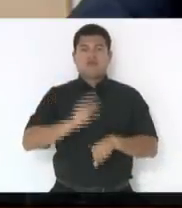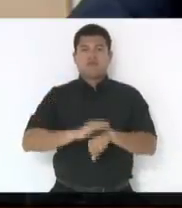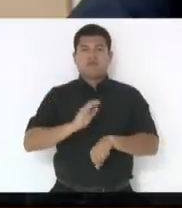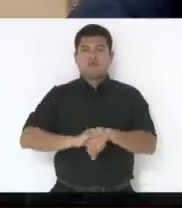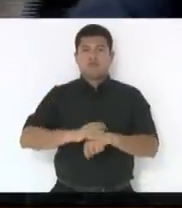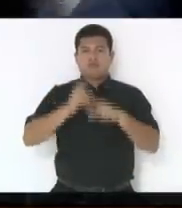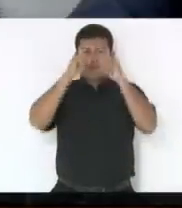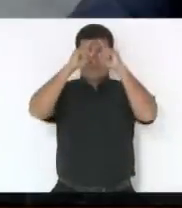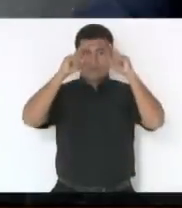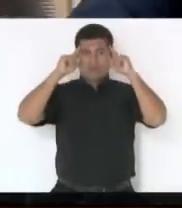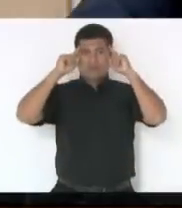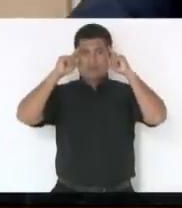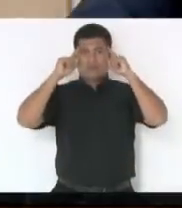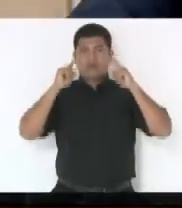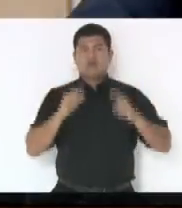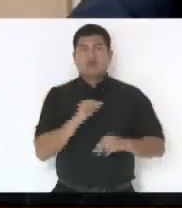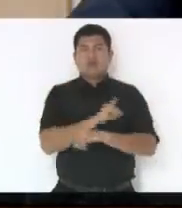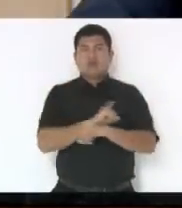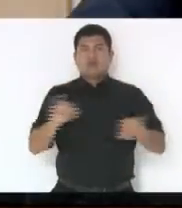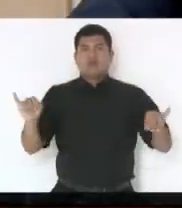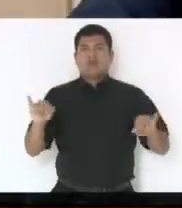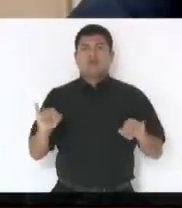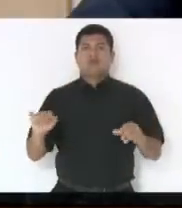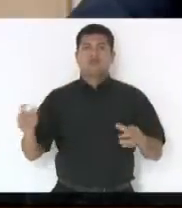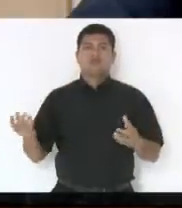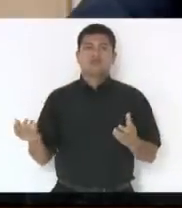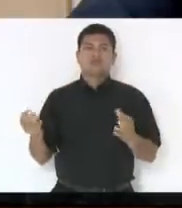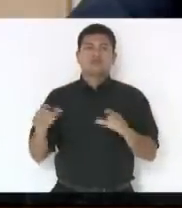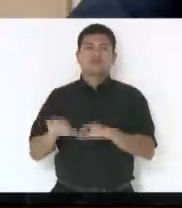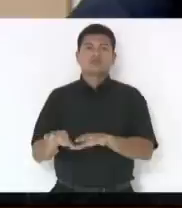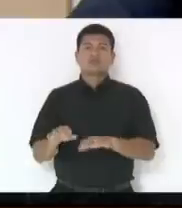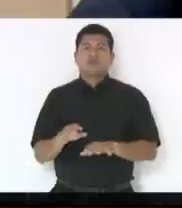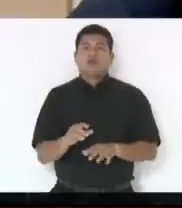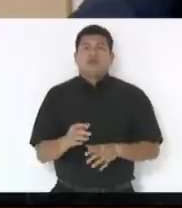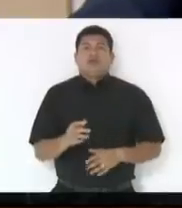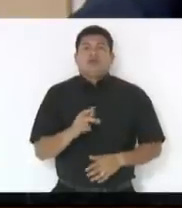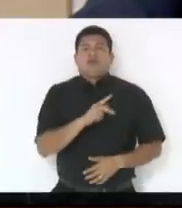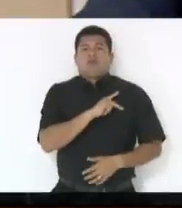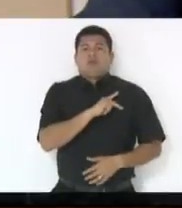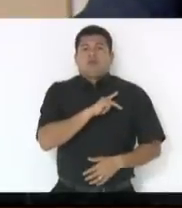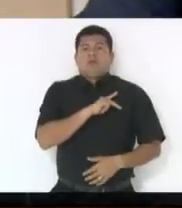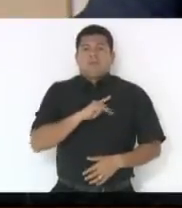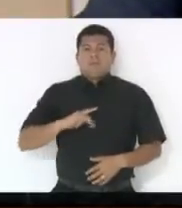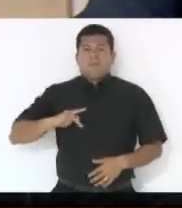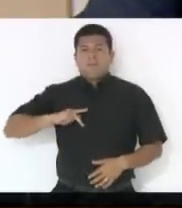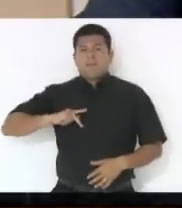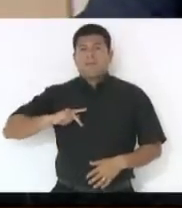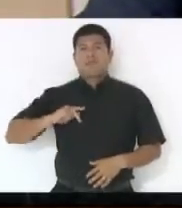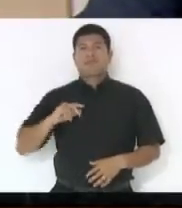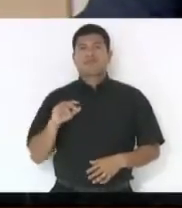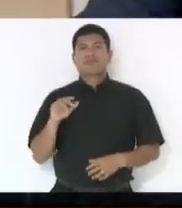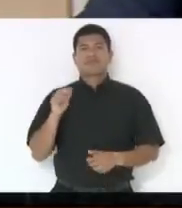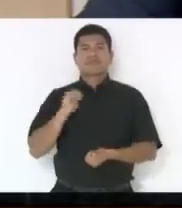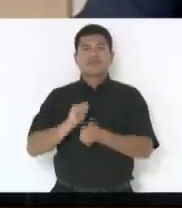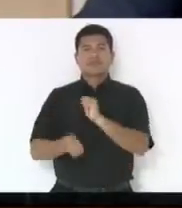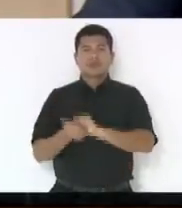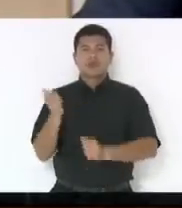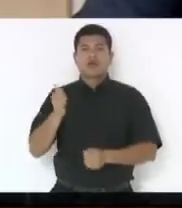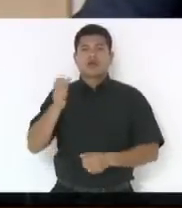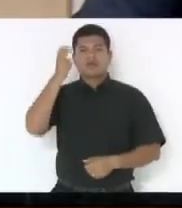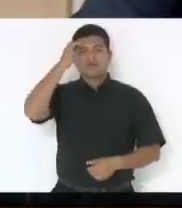Sareta, que declara integrante do patrimônio histórico, artístico e cultural do Estado de Santa Catarina,